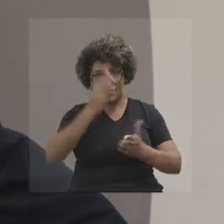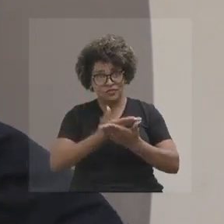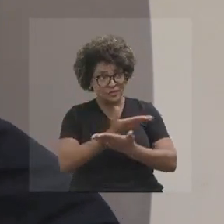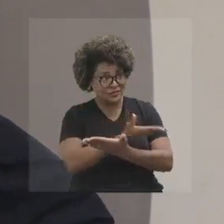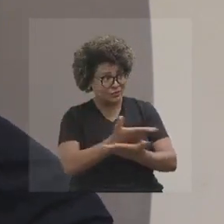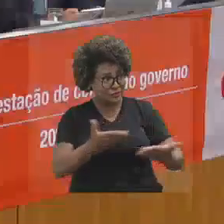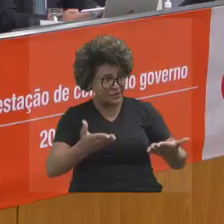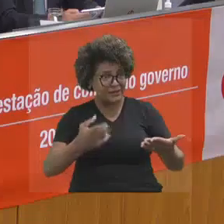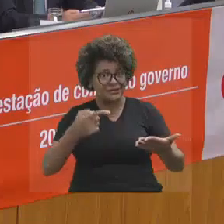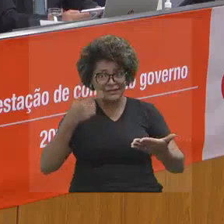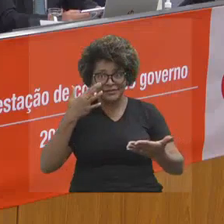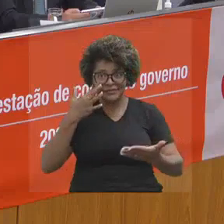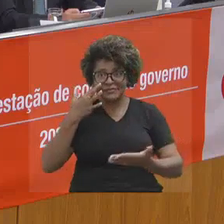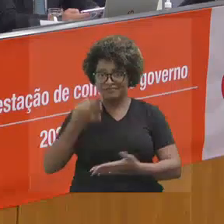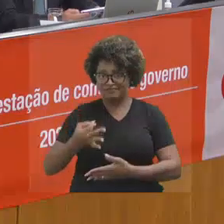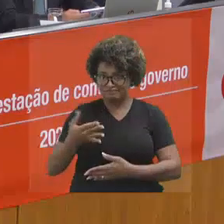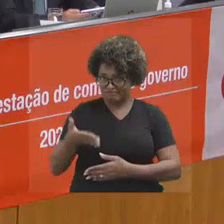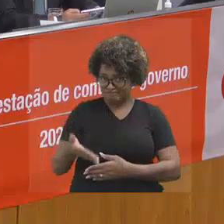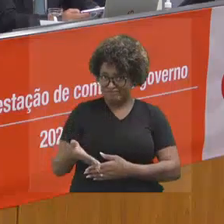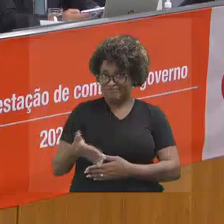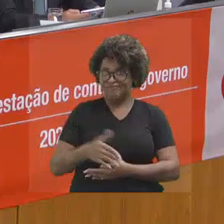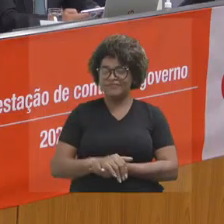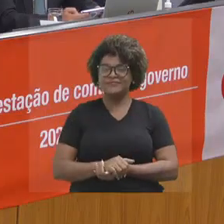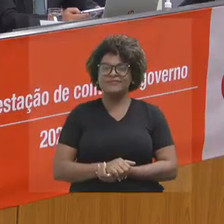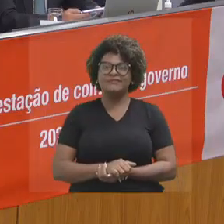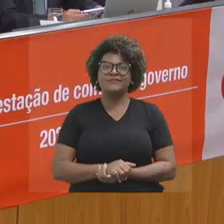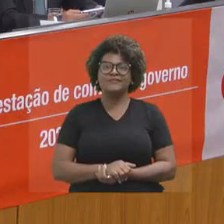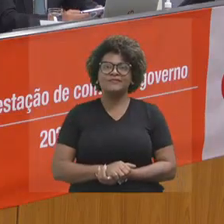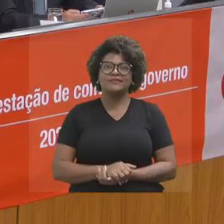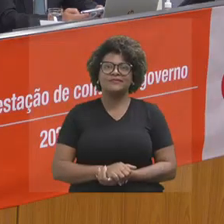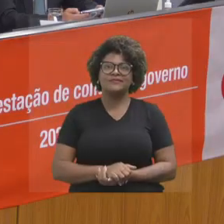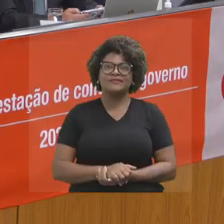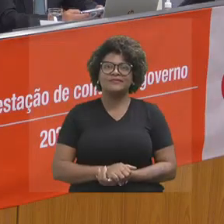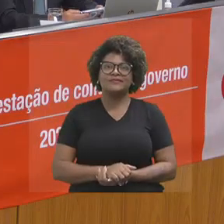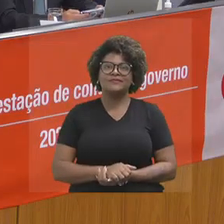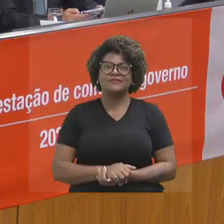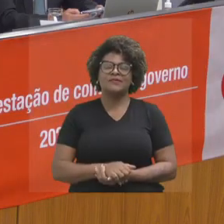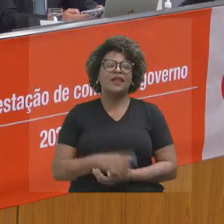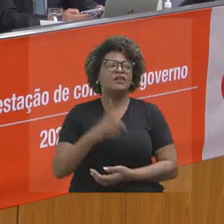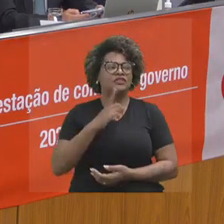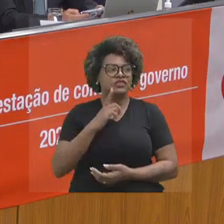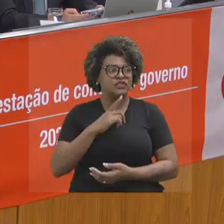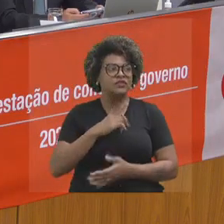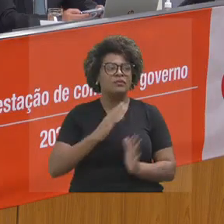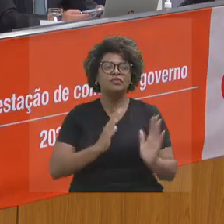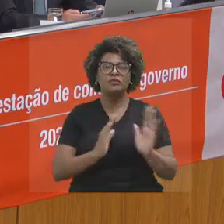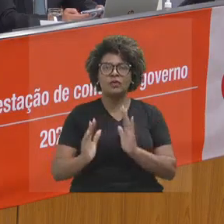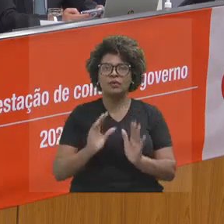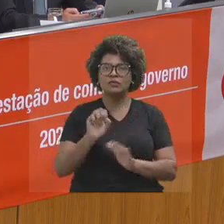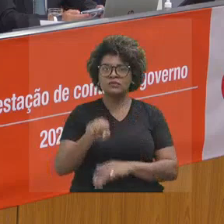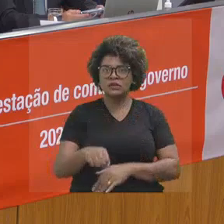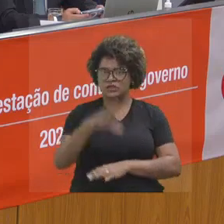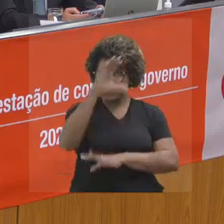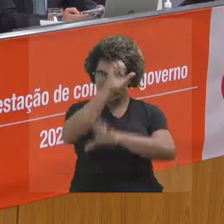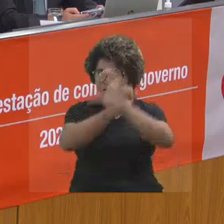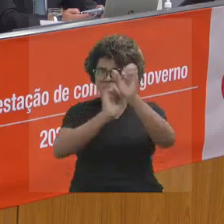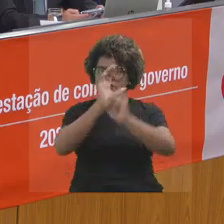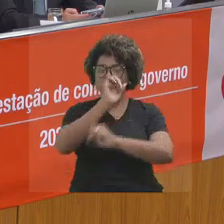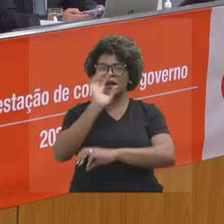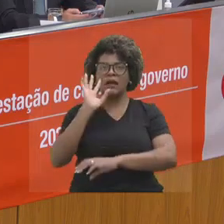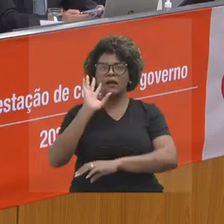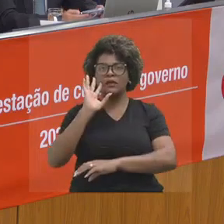deixem mentir, a gente teve um momento realmente de aprendizado, mas hoje eu acho que a gente consegue